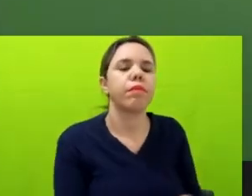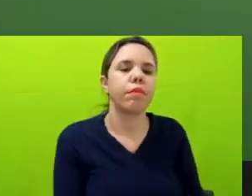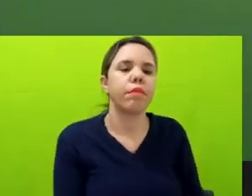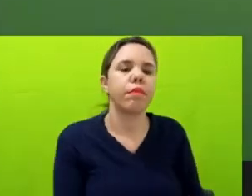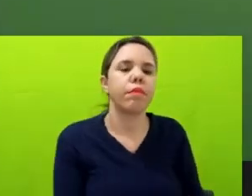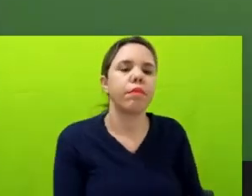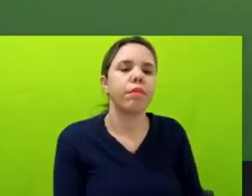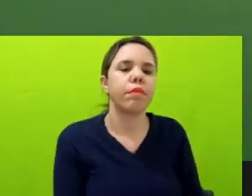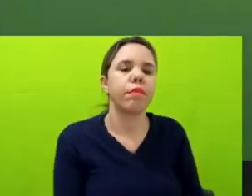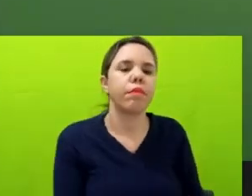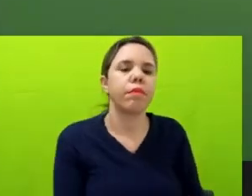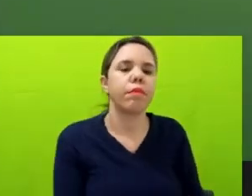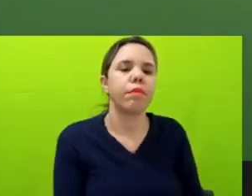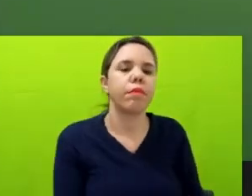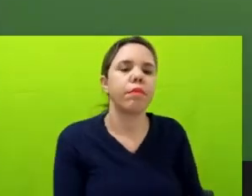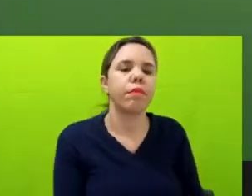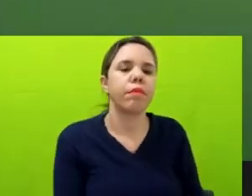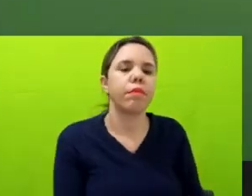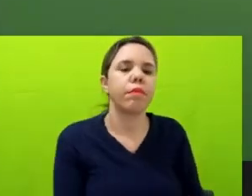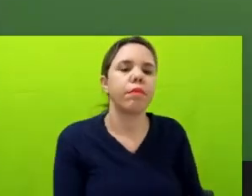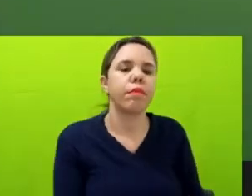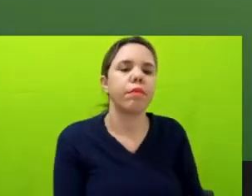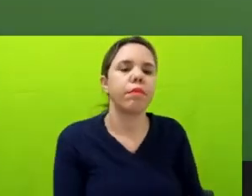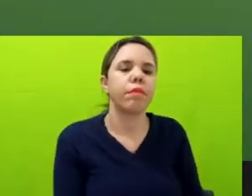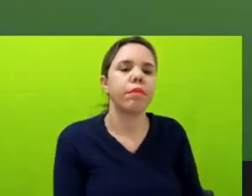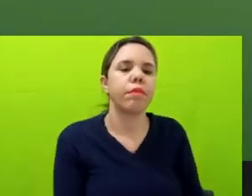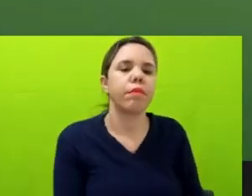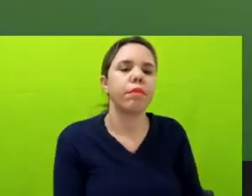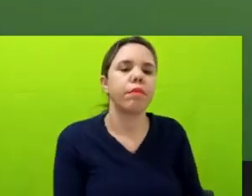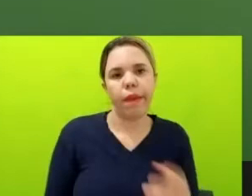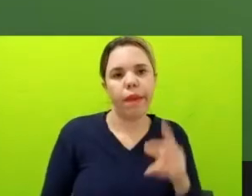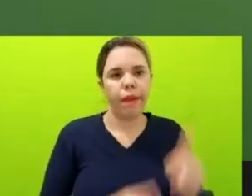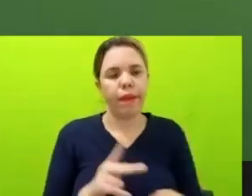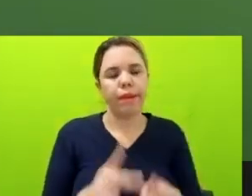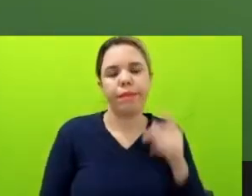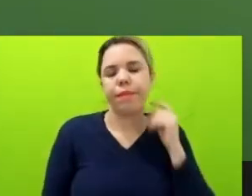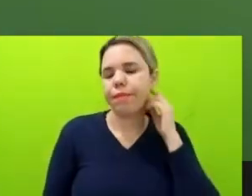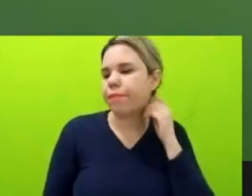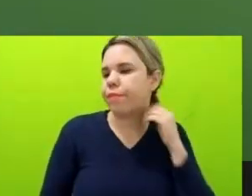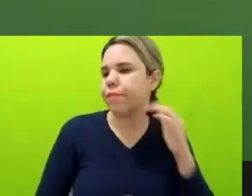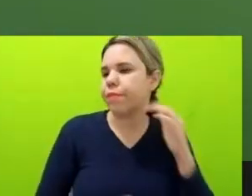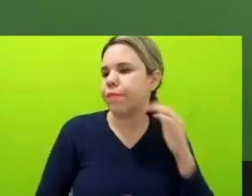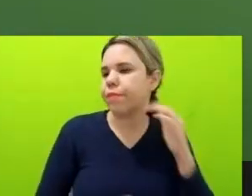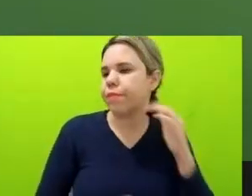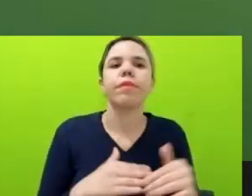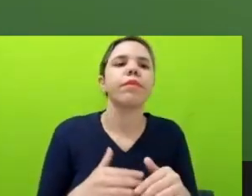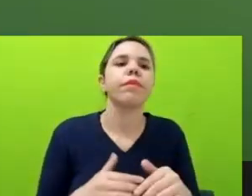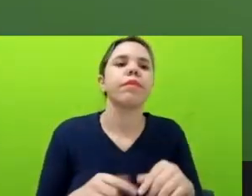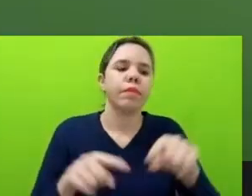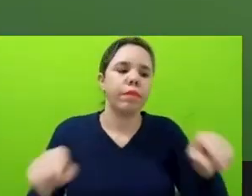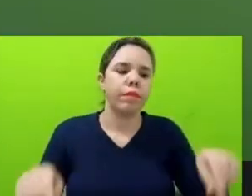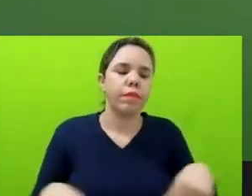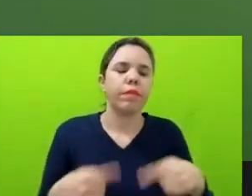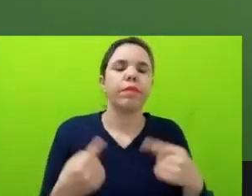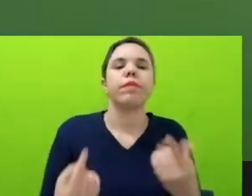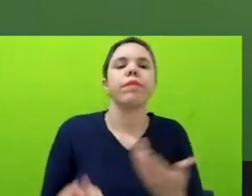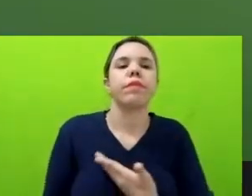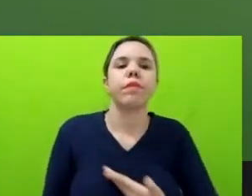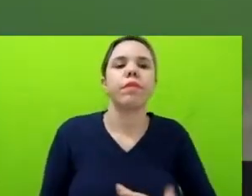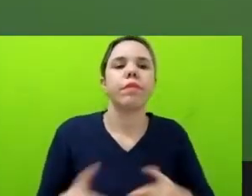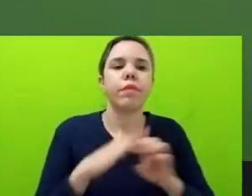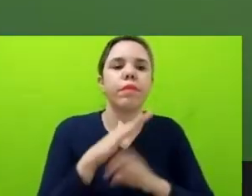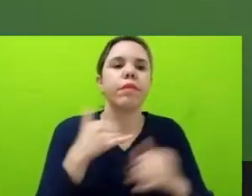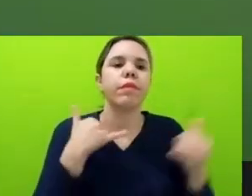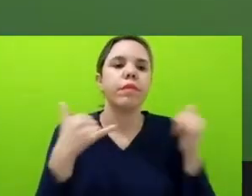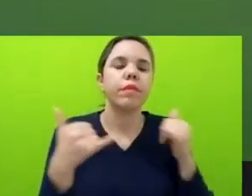segunda matéria, que falava justamente das cacimbas, que as pessoas estavam construindo isso nos quintais, né. E aí, a empresa ligou, a assessora de